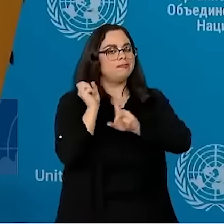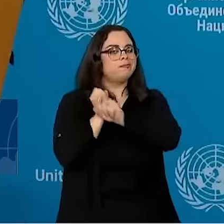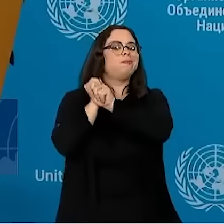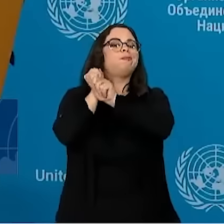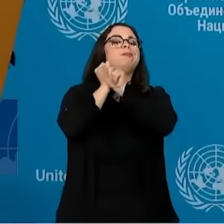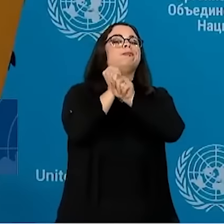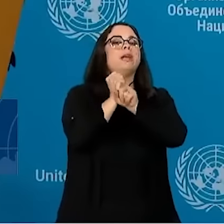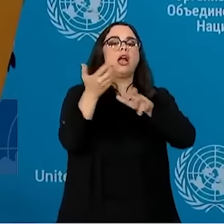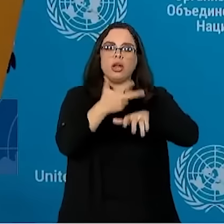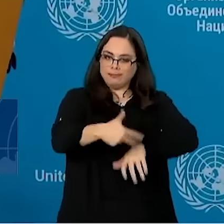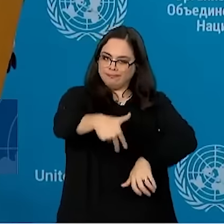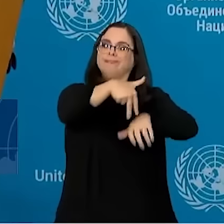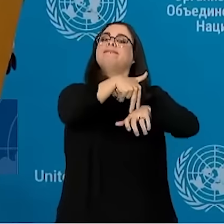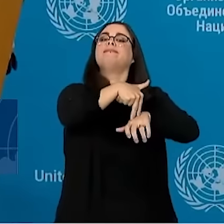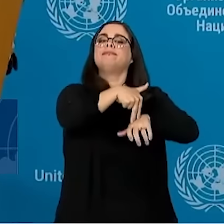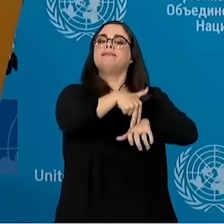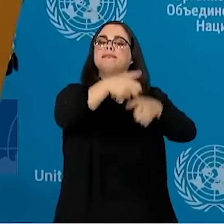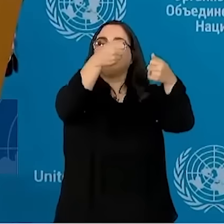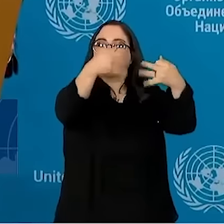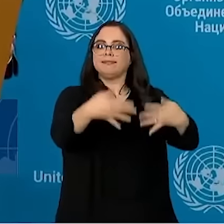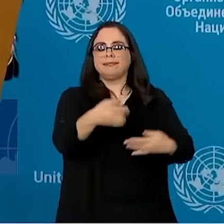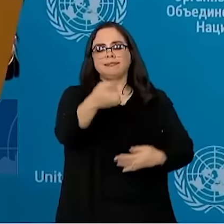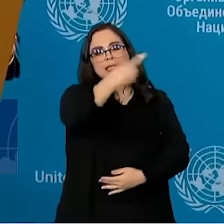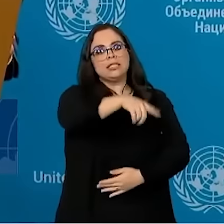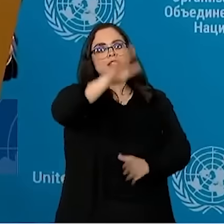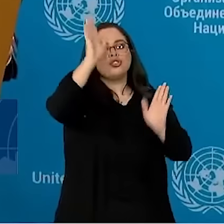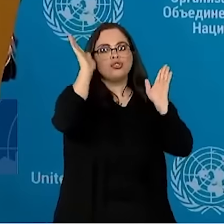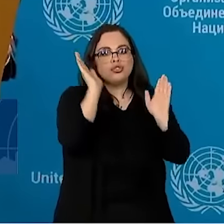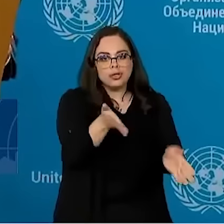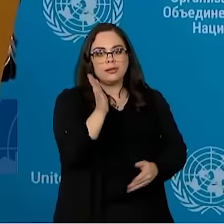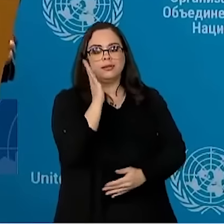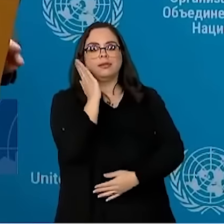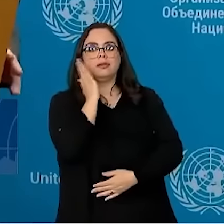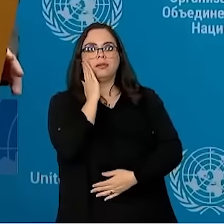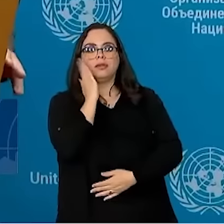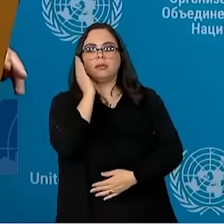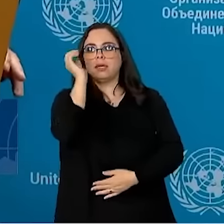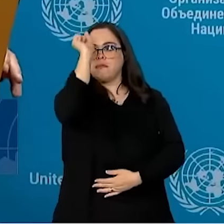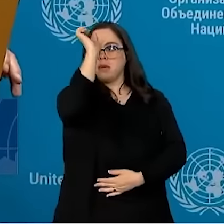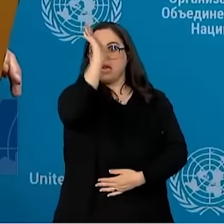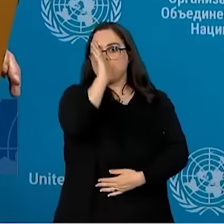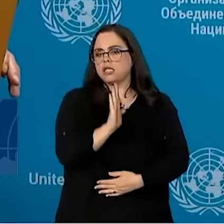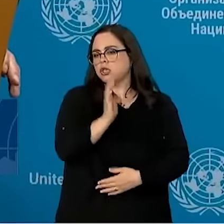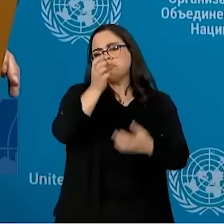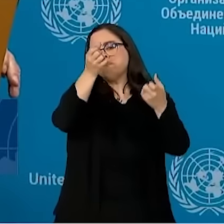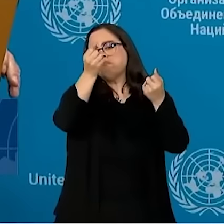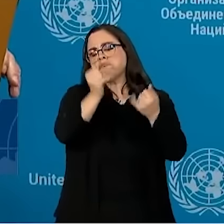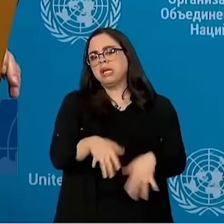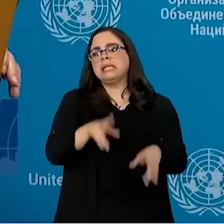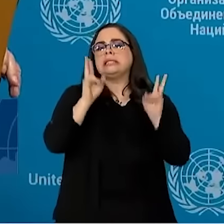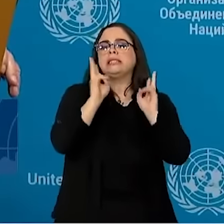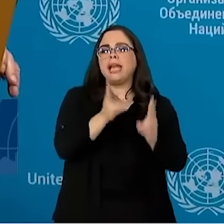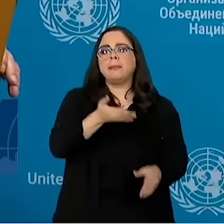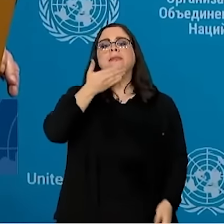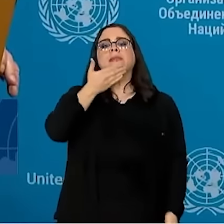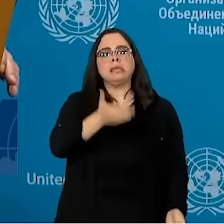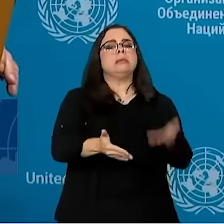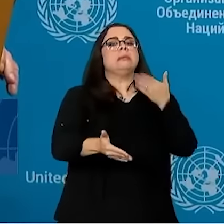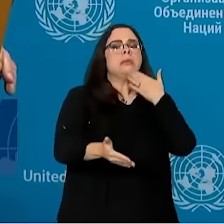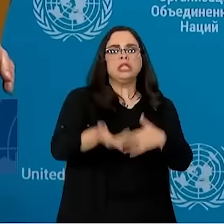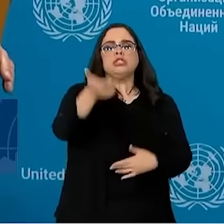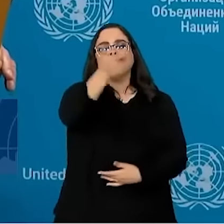Todo mundo sabe que o Brasil tem falado, insistido